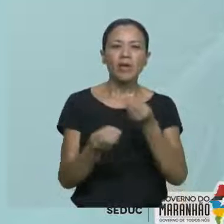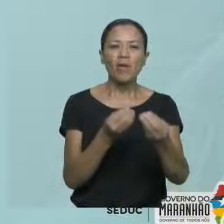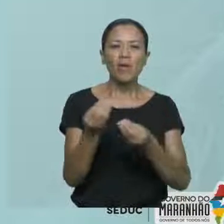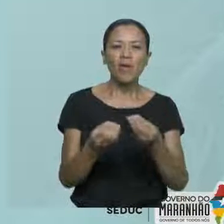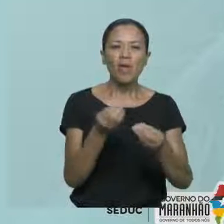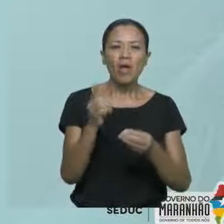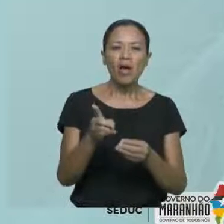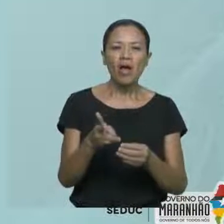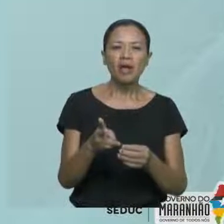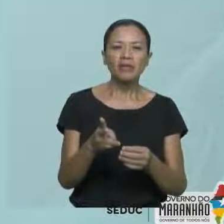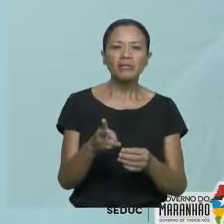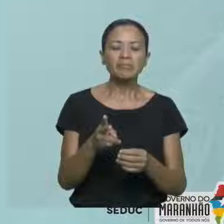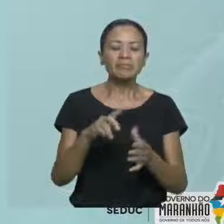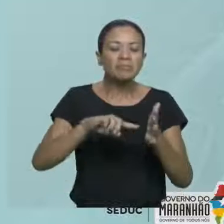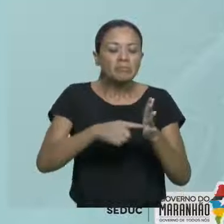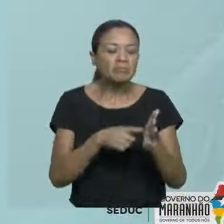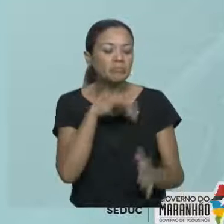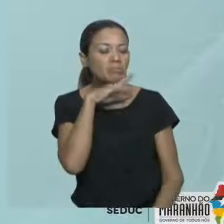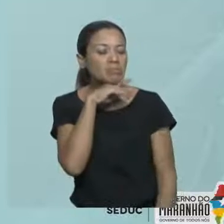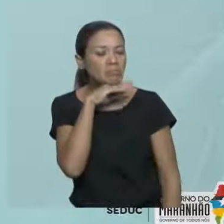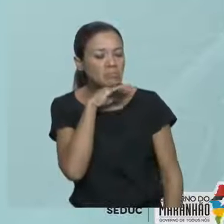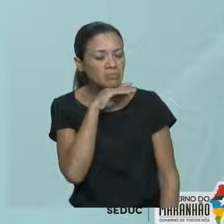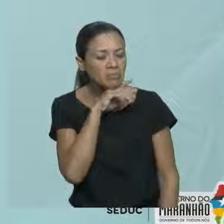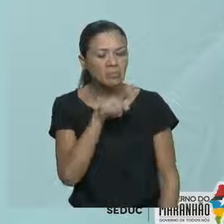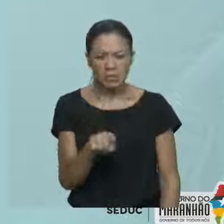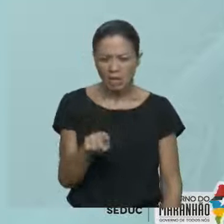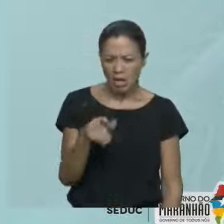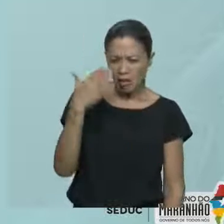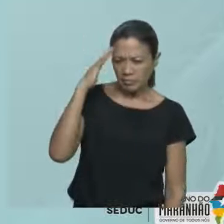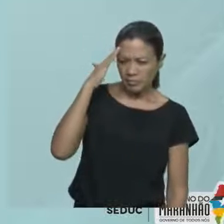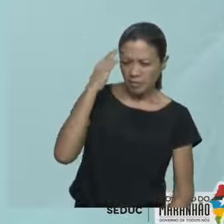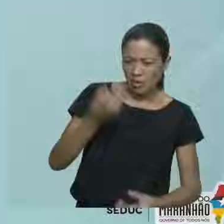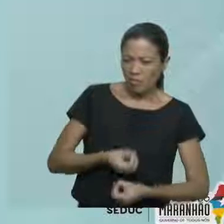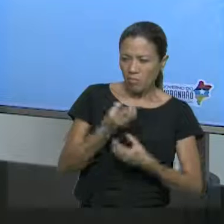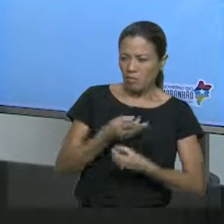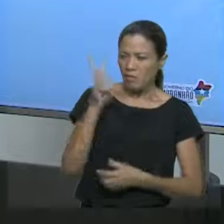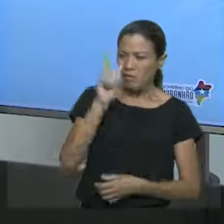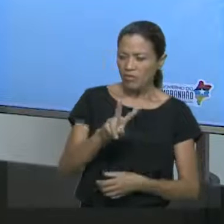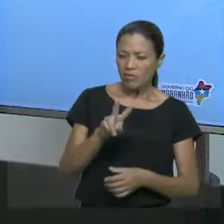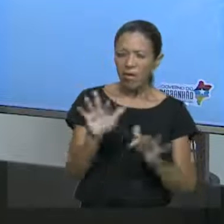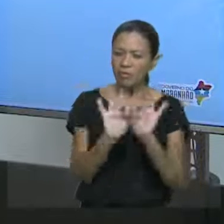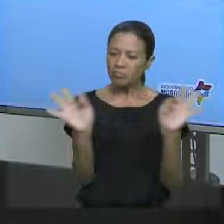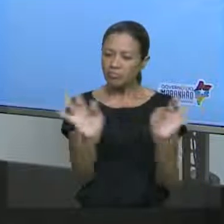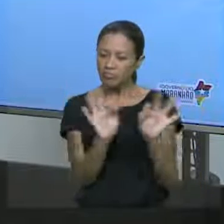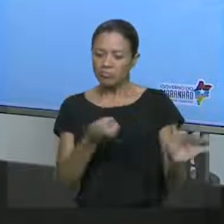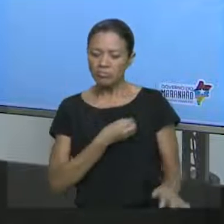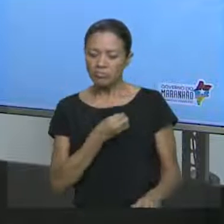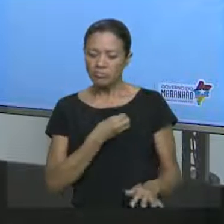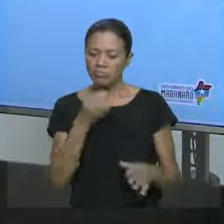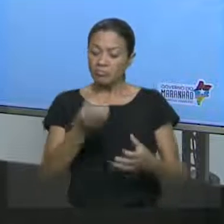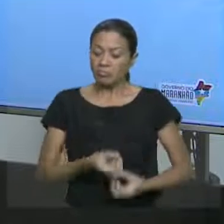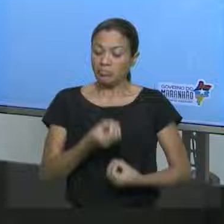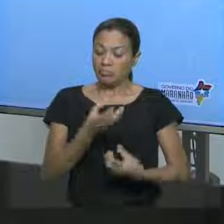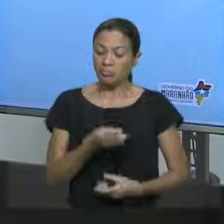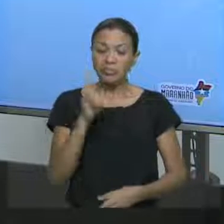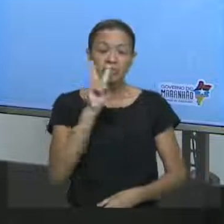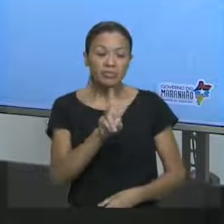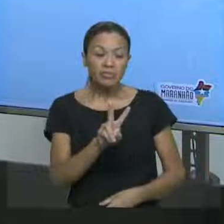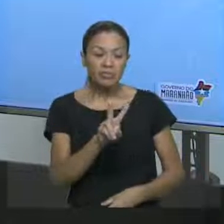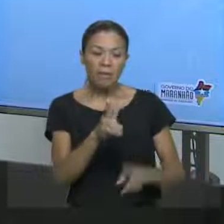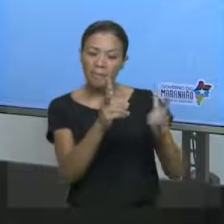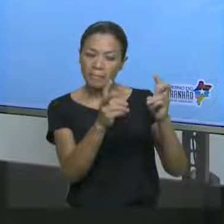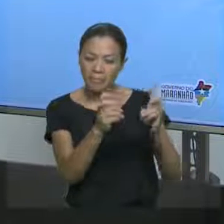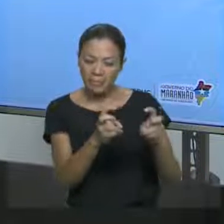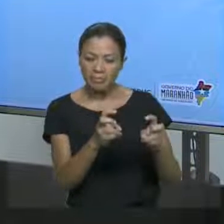out of school. Ok? Compreenderam aí a poesia? Vocês viram o simple present nessa poesia? Viram aí, ó,